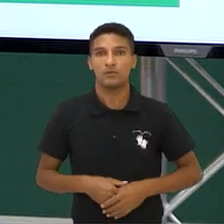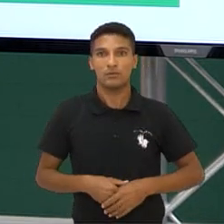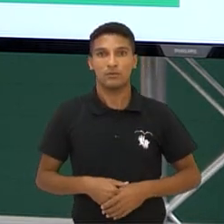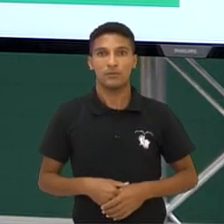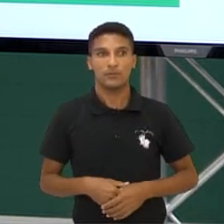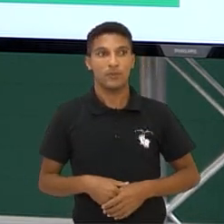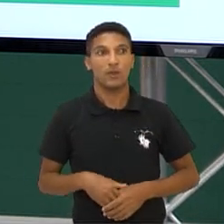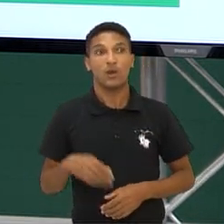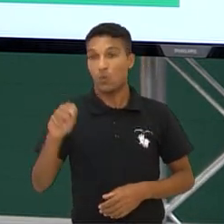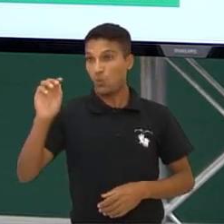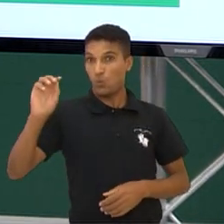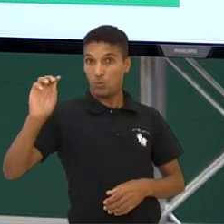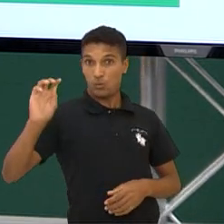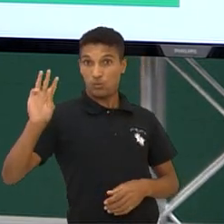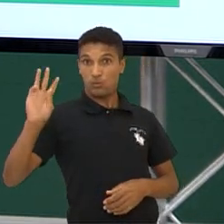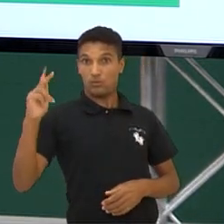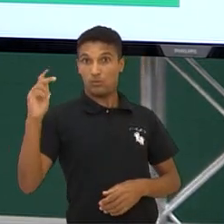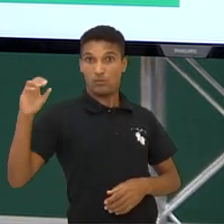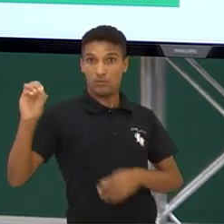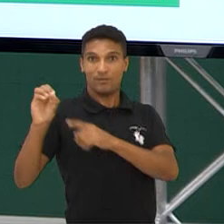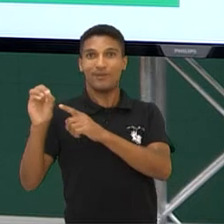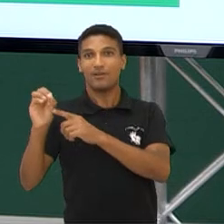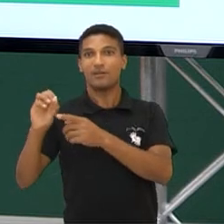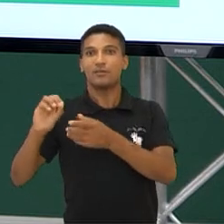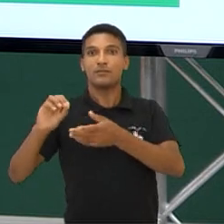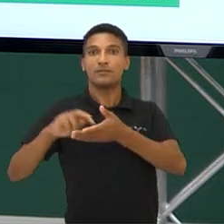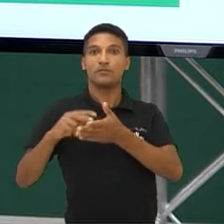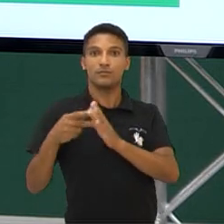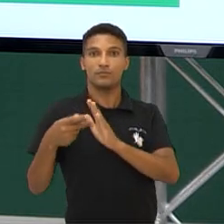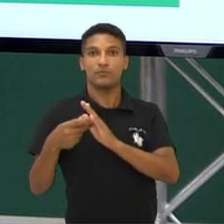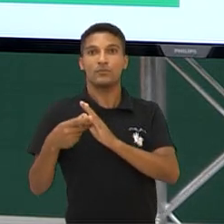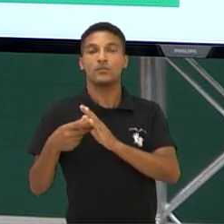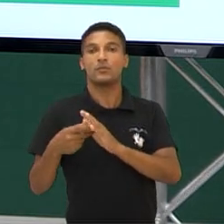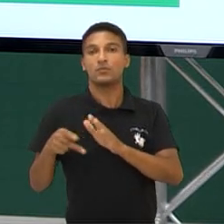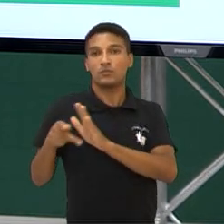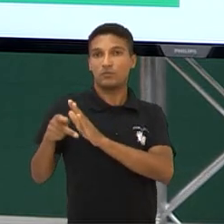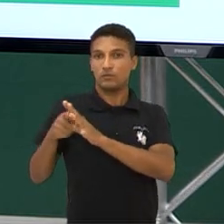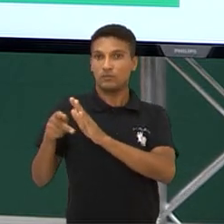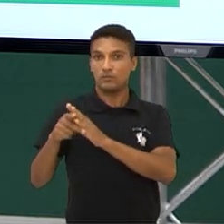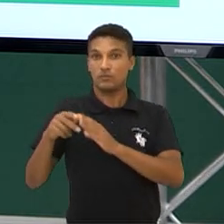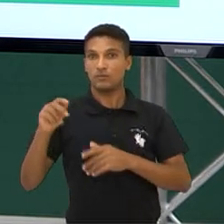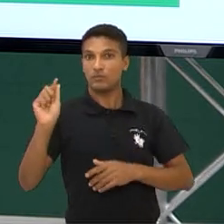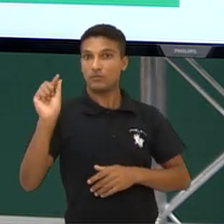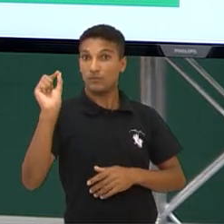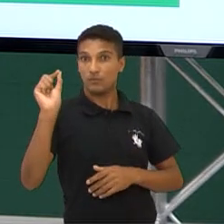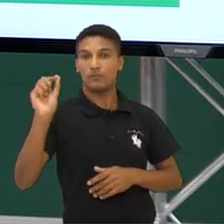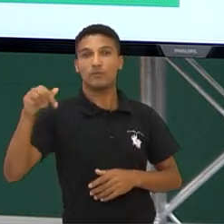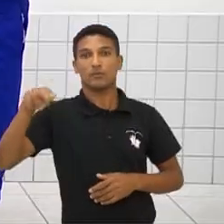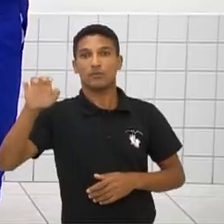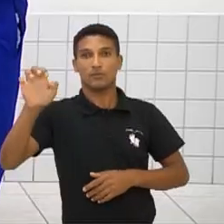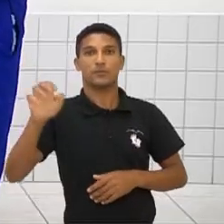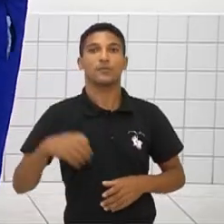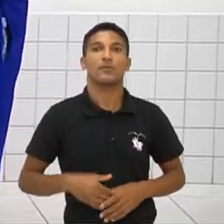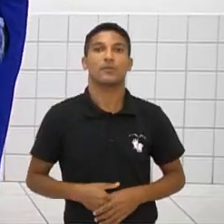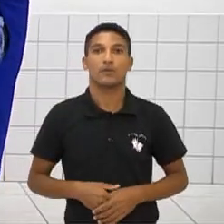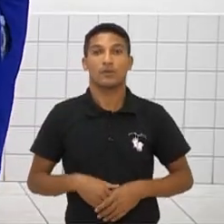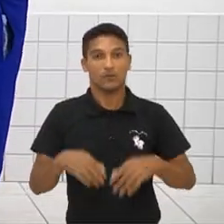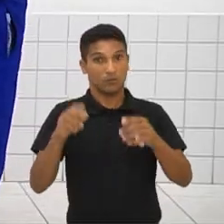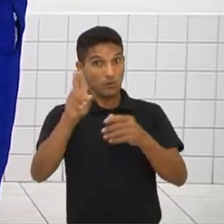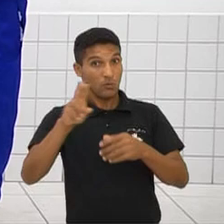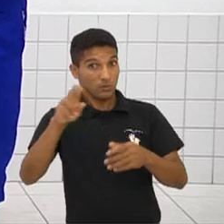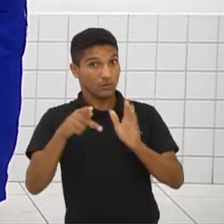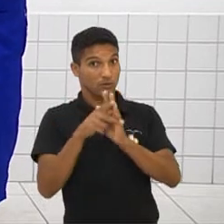que, beleza? Pronomes relativos utilizados sempre para se referir, para se referir não, para unir orações. Beleza?